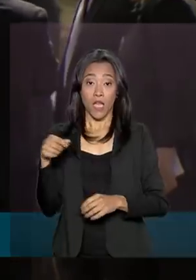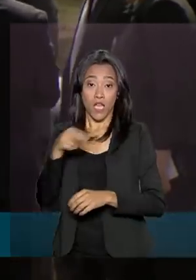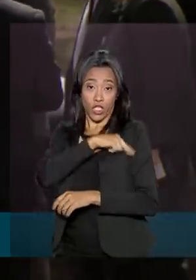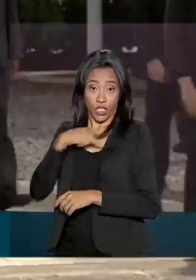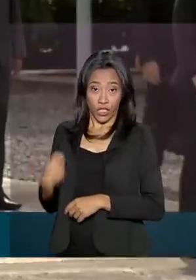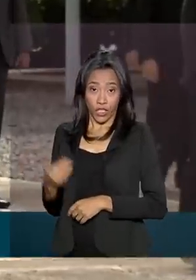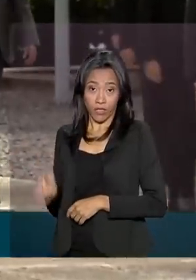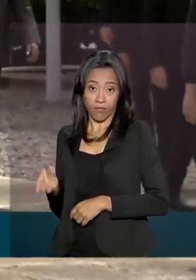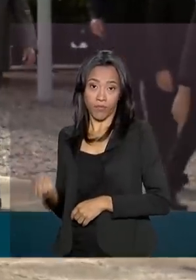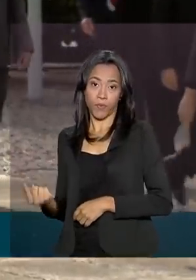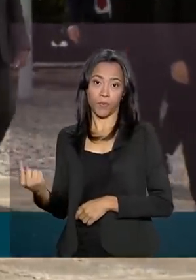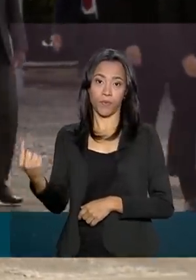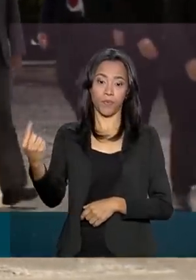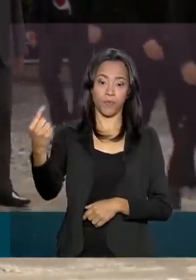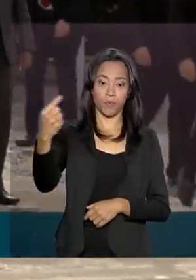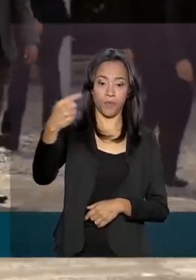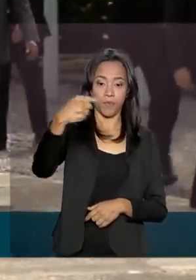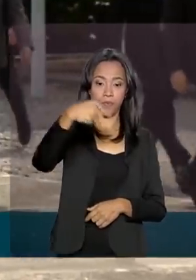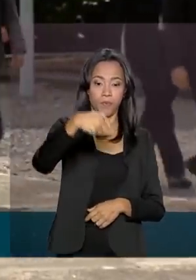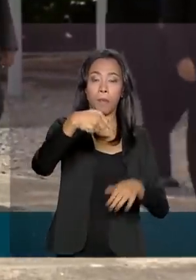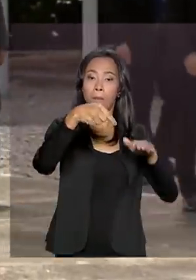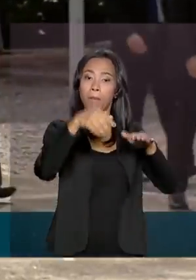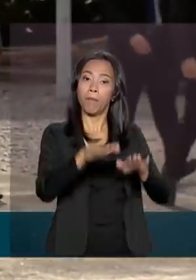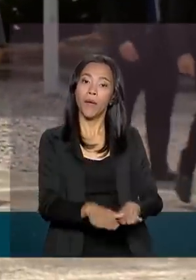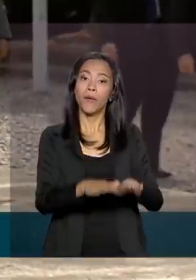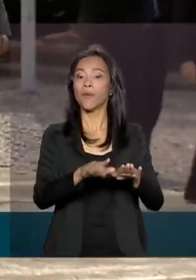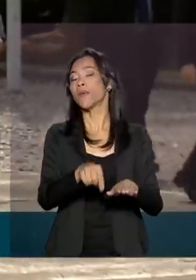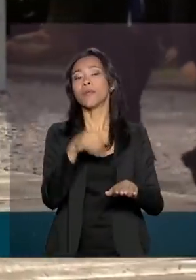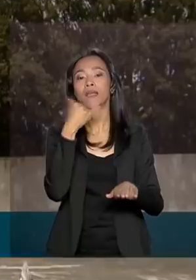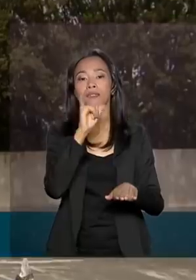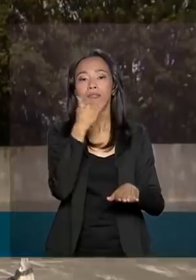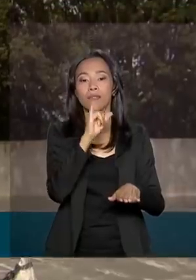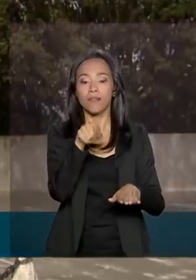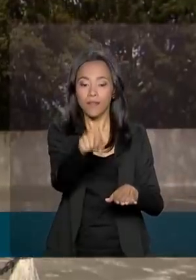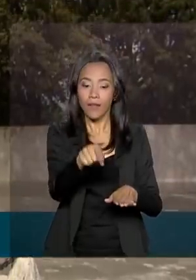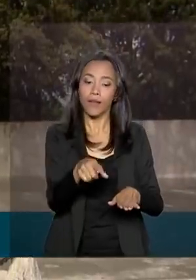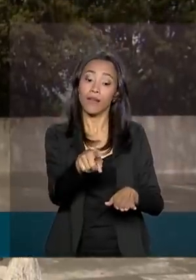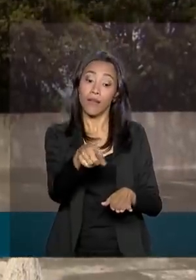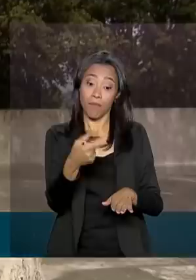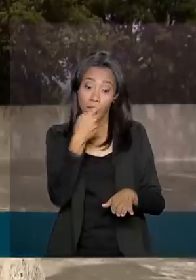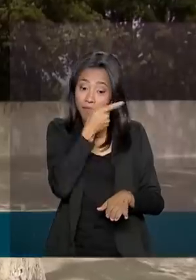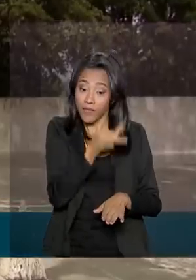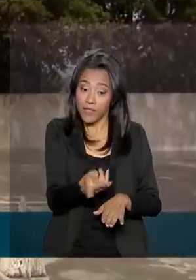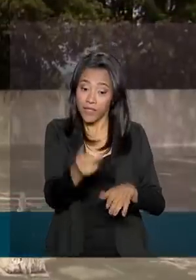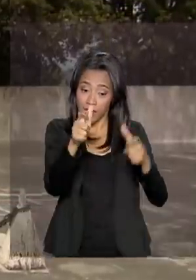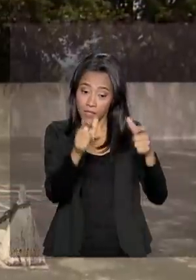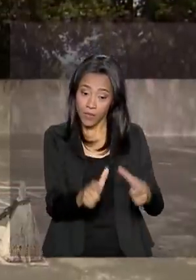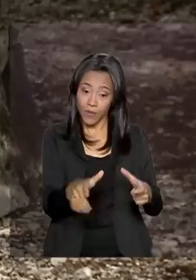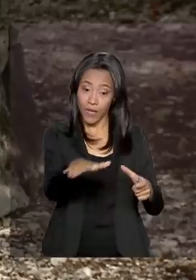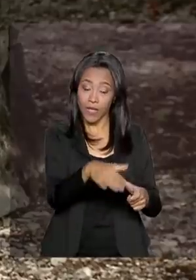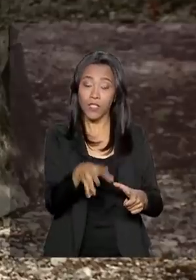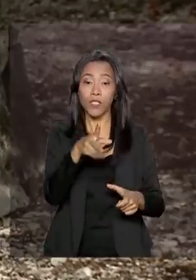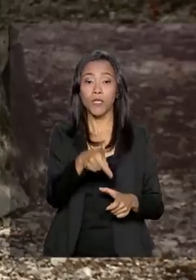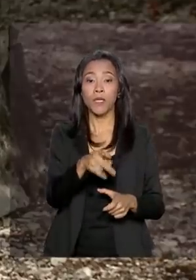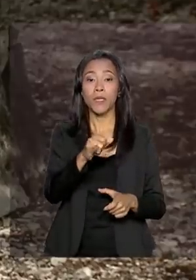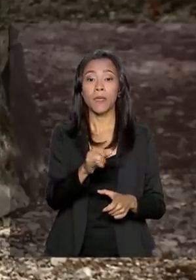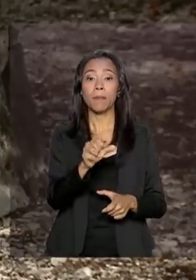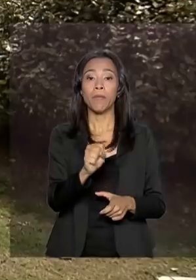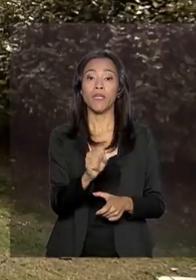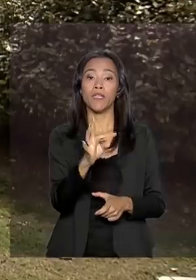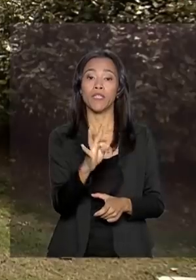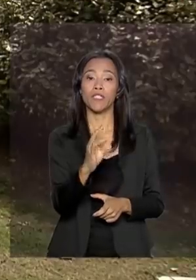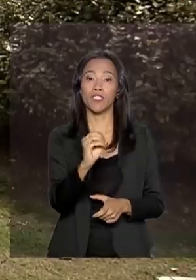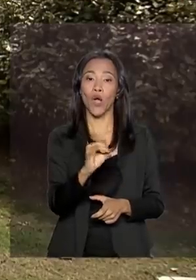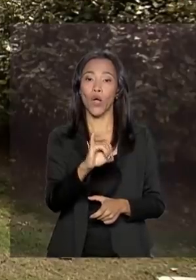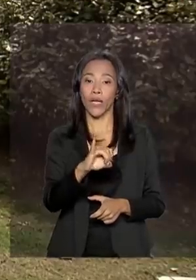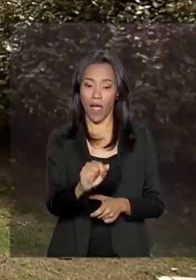para o Brasil, Hamilton Mourão fez uma parada em Florença, na Itália, para visitar o Memorial de Pistoia, onde estão enterrados